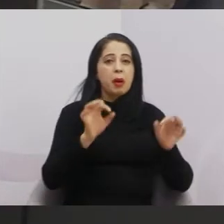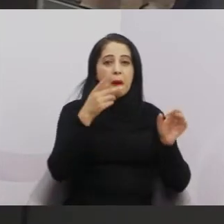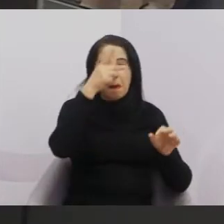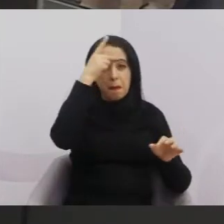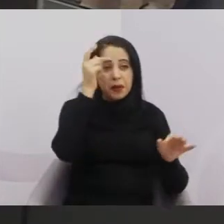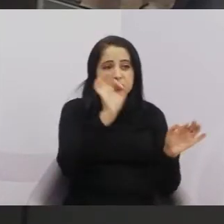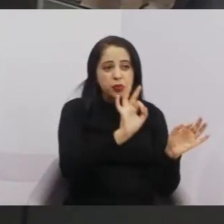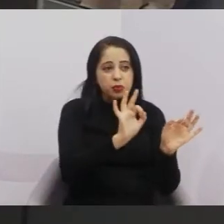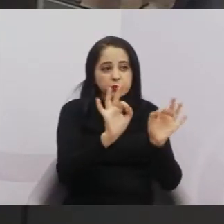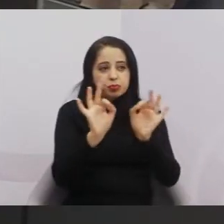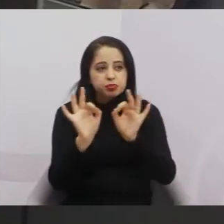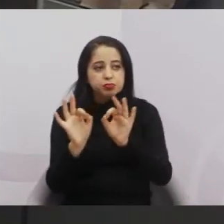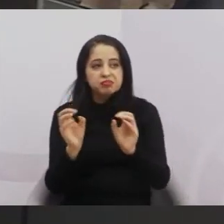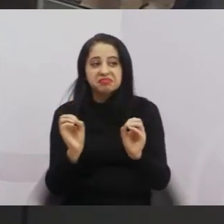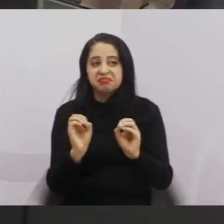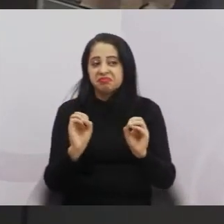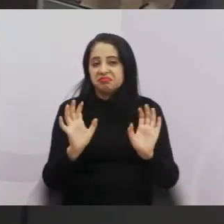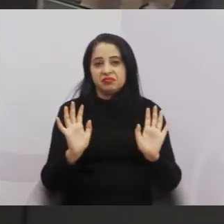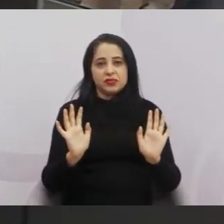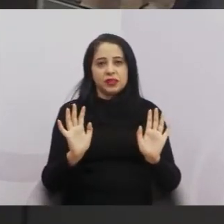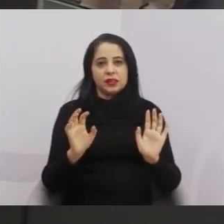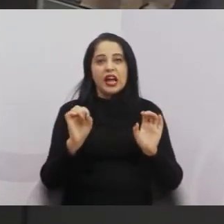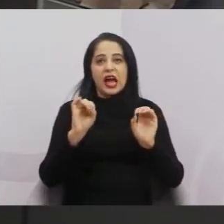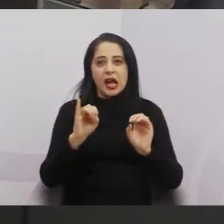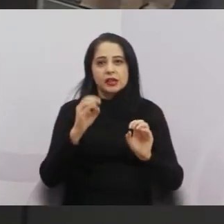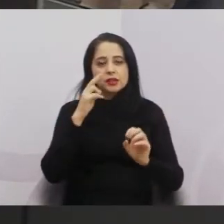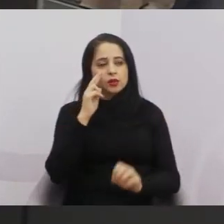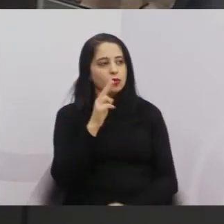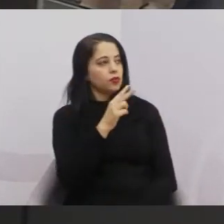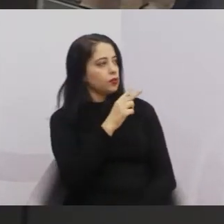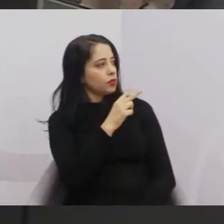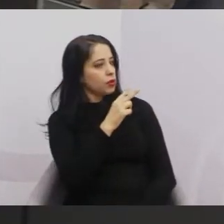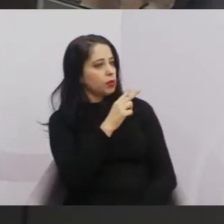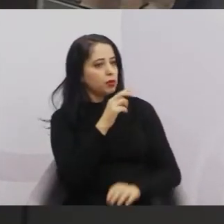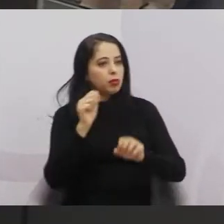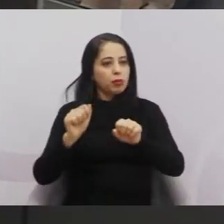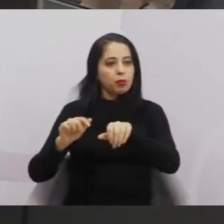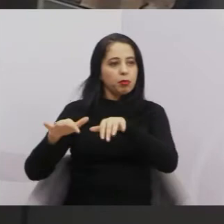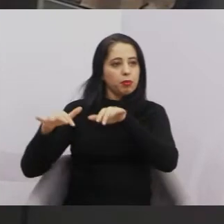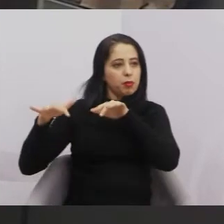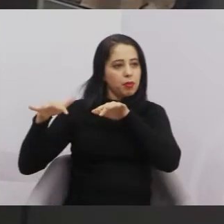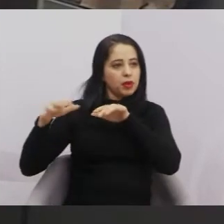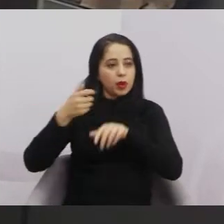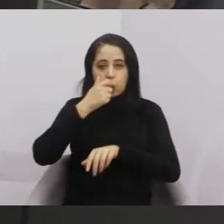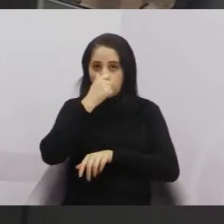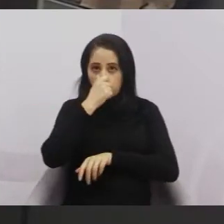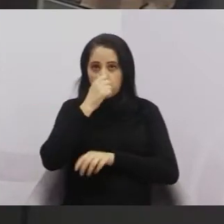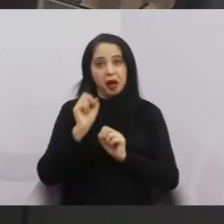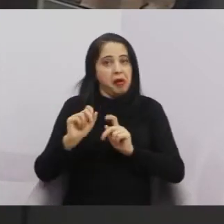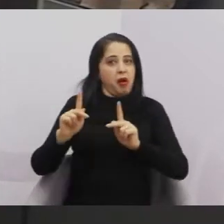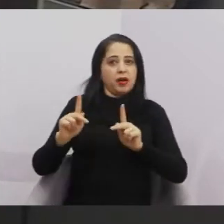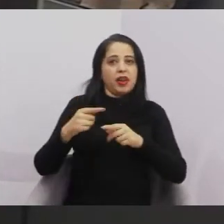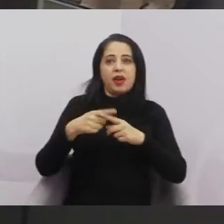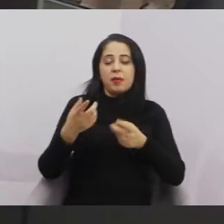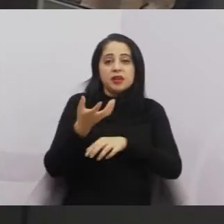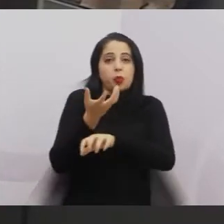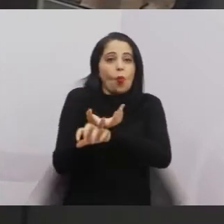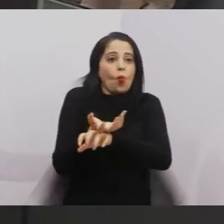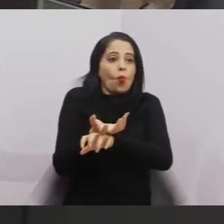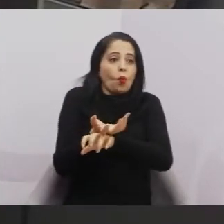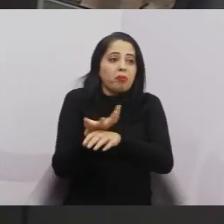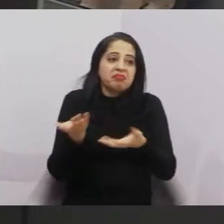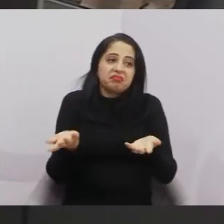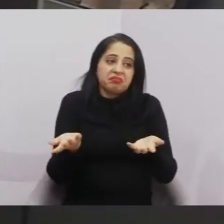o que eu falo, se eu olhasse para trás e esse plenário estivesse cheio, eu ia ser a primeira a falar que tem que continuar no horário que estamos